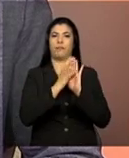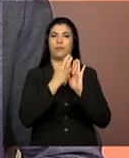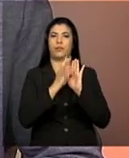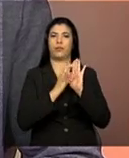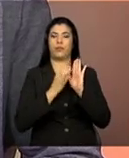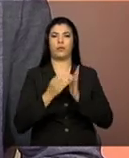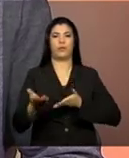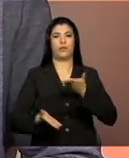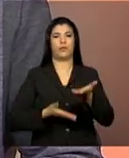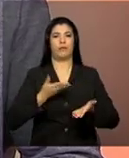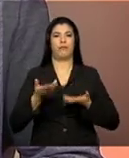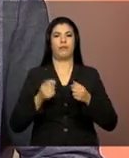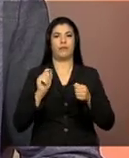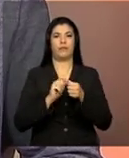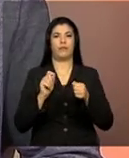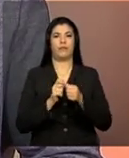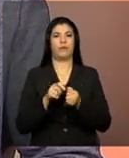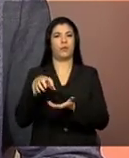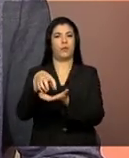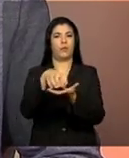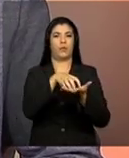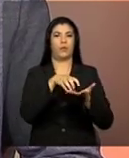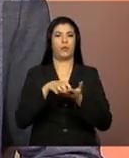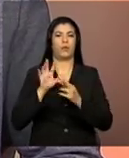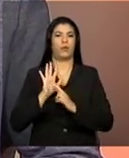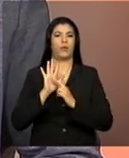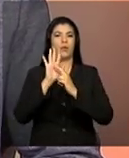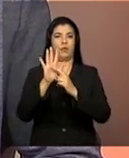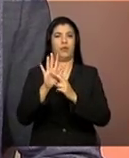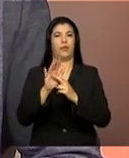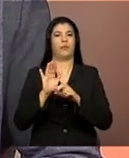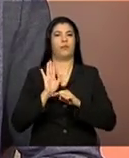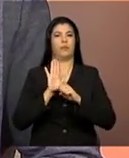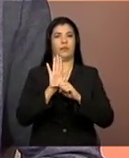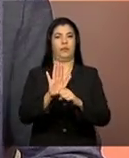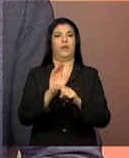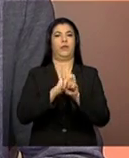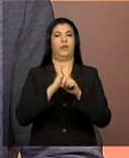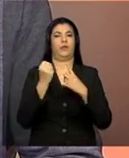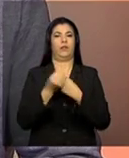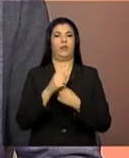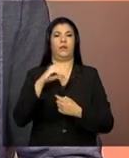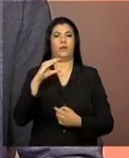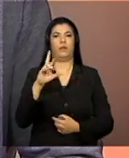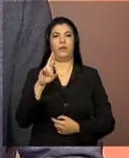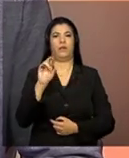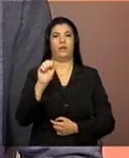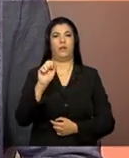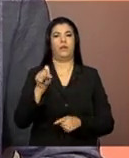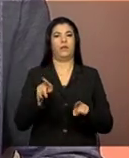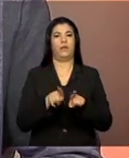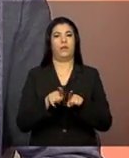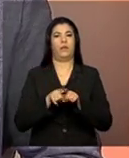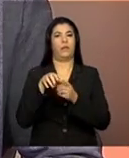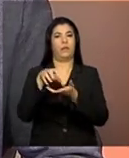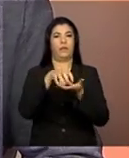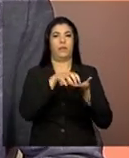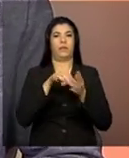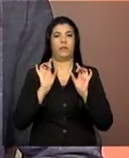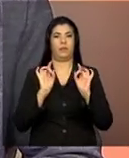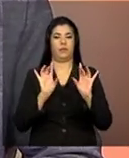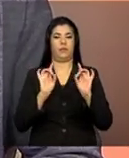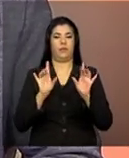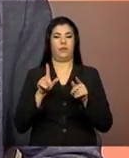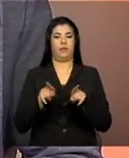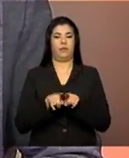atendimentos realizados nos Centros de Referência da Assistência Social, os CRAES, e nos Centros de Referência Especializada